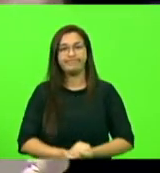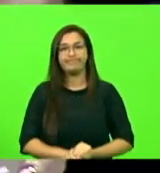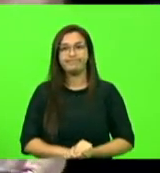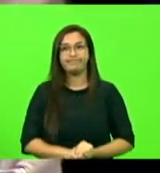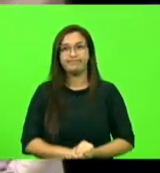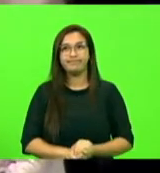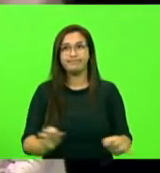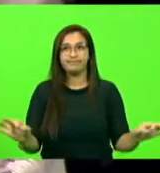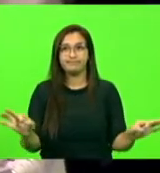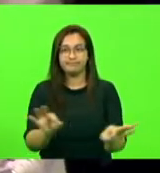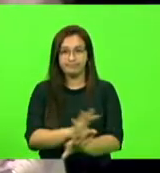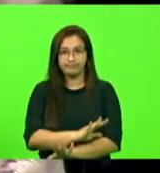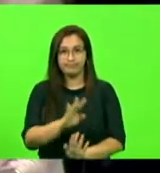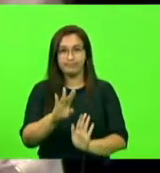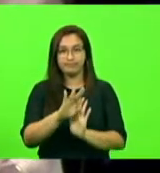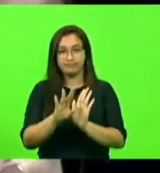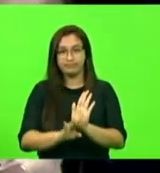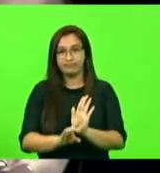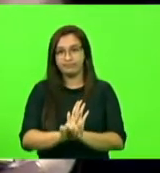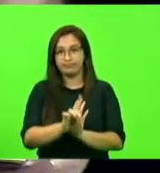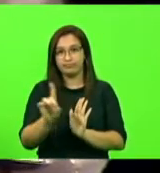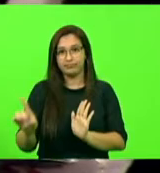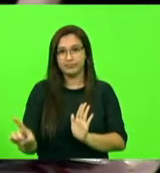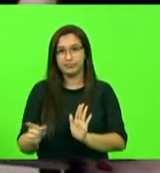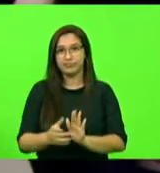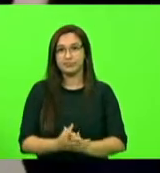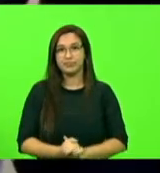Fim da ordem do dia.